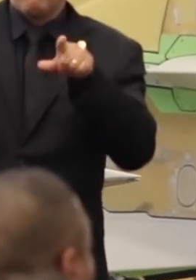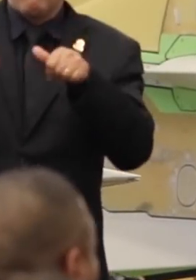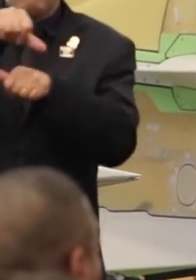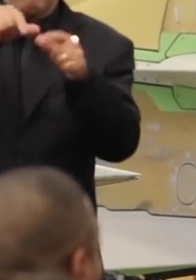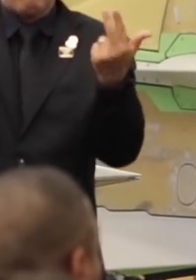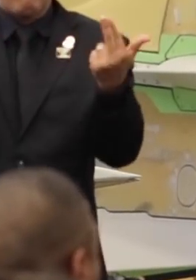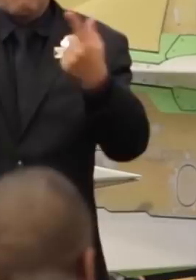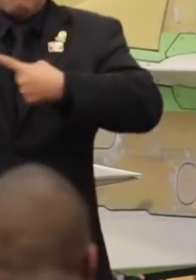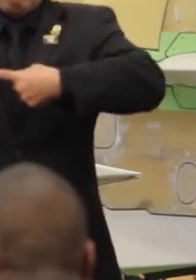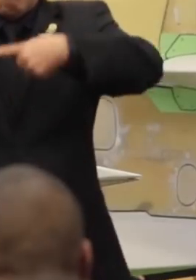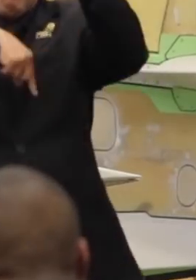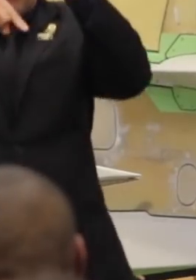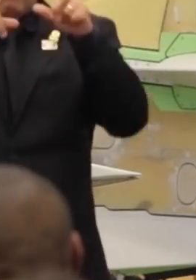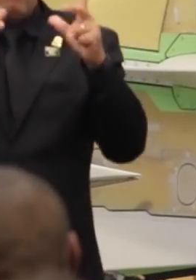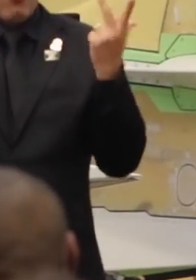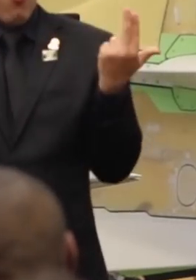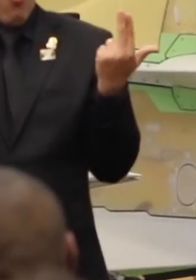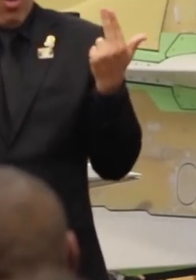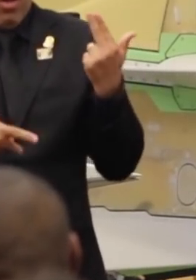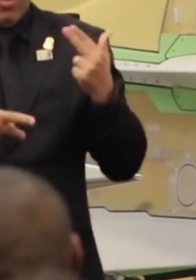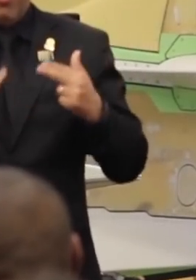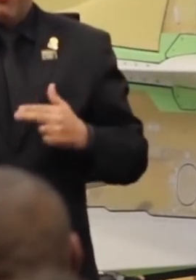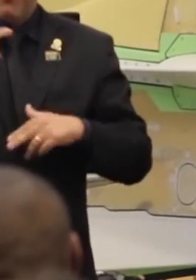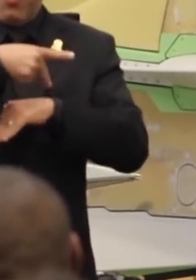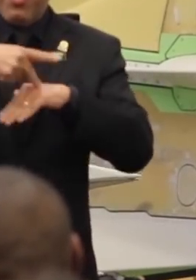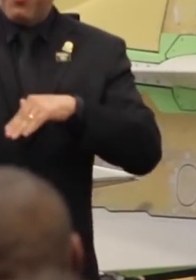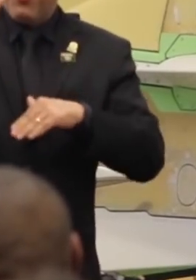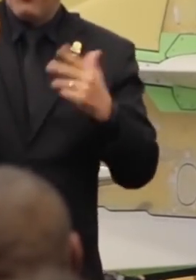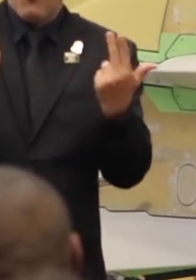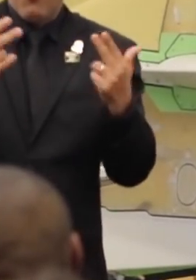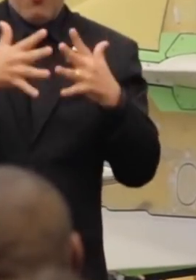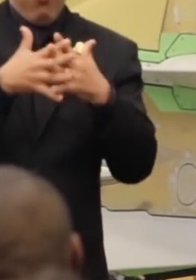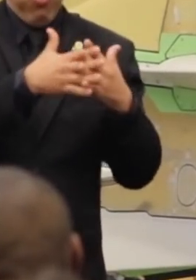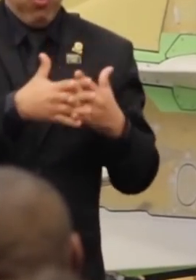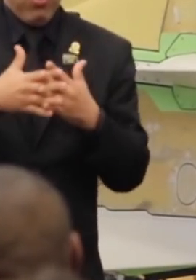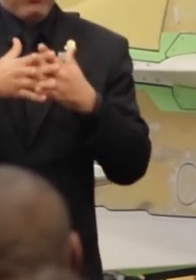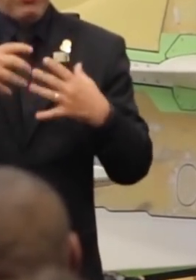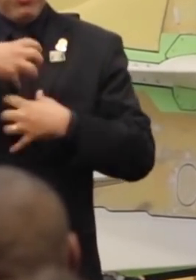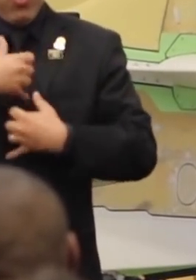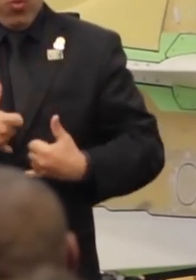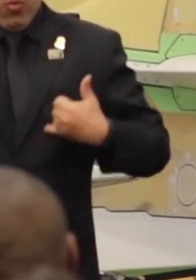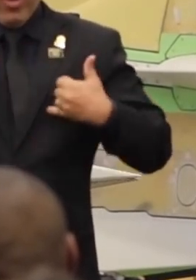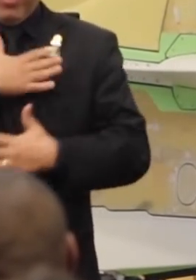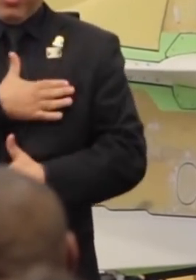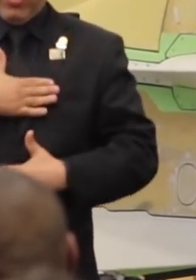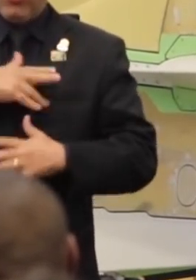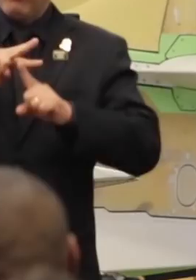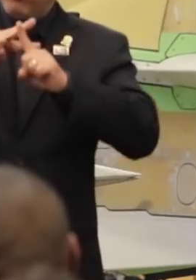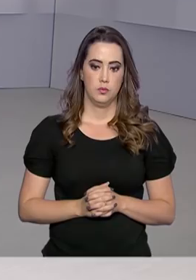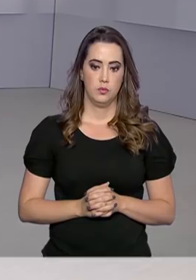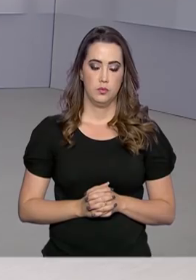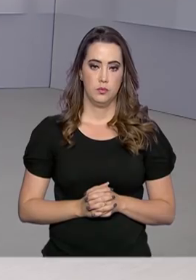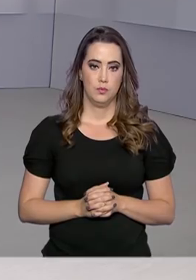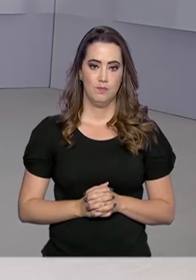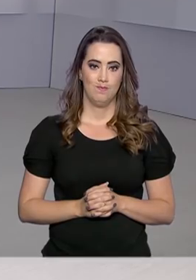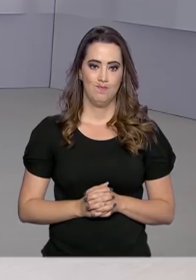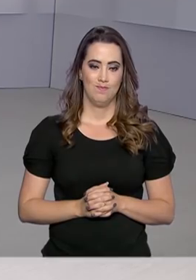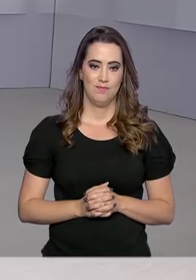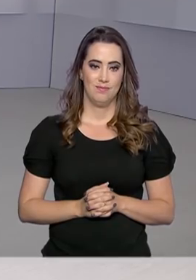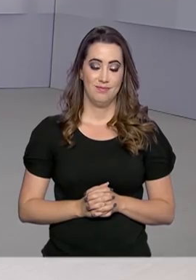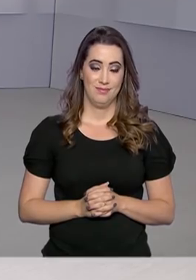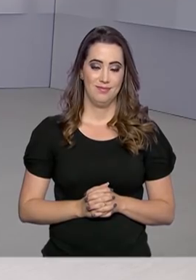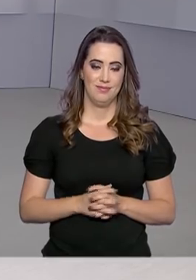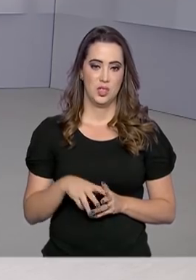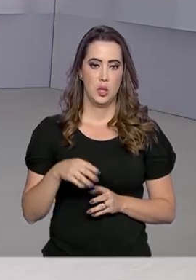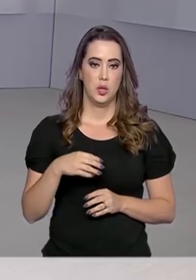em especial para um tão importante como os Estados Unidos, esse orgulho e satisfação são redobrados. O